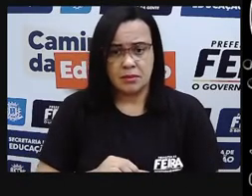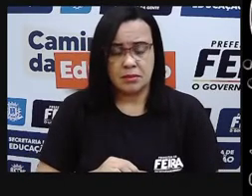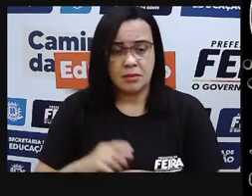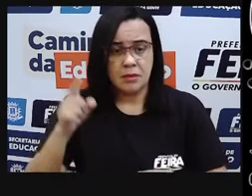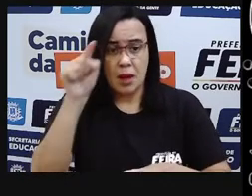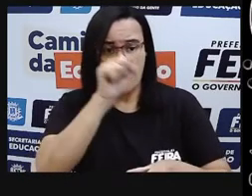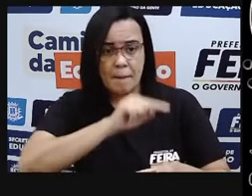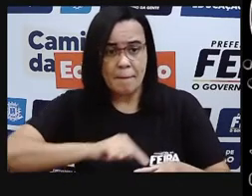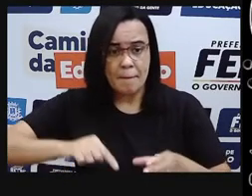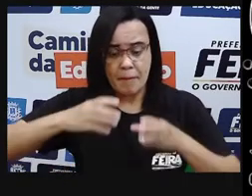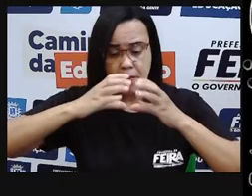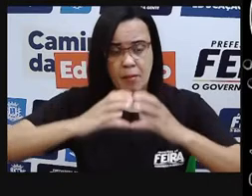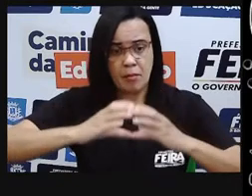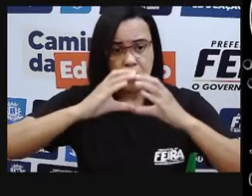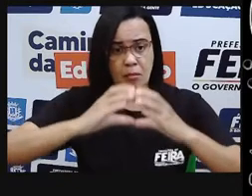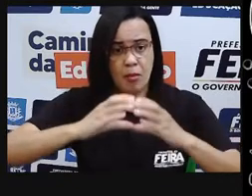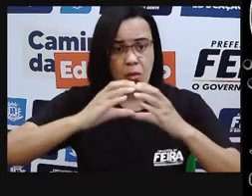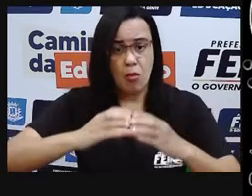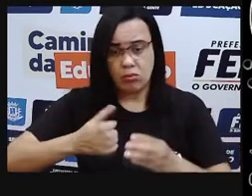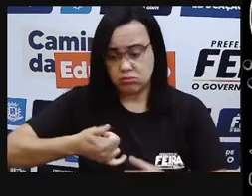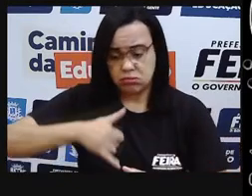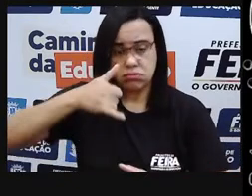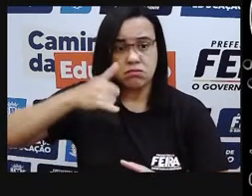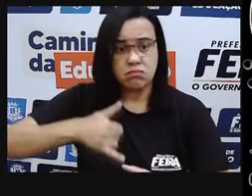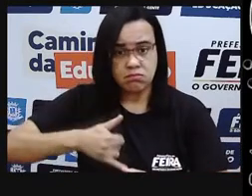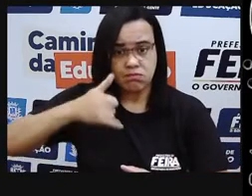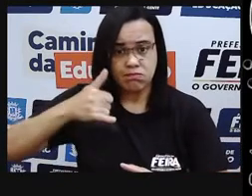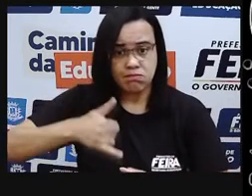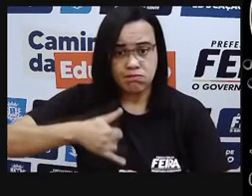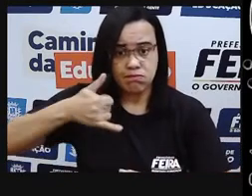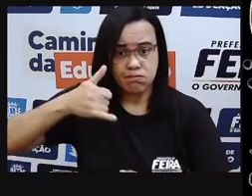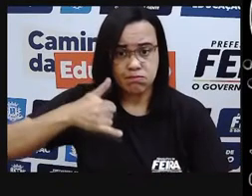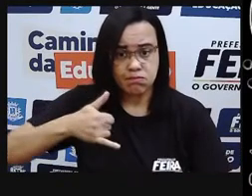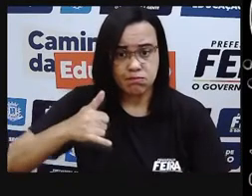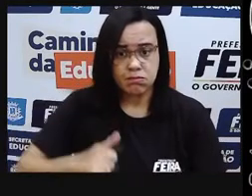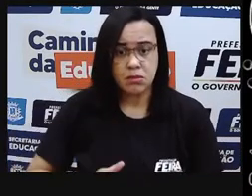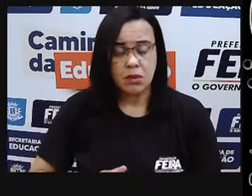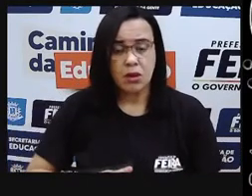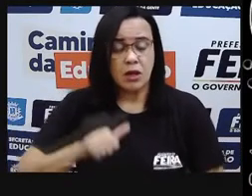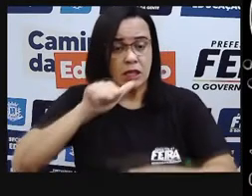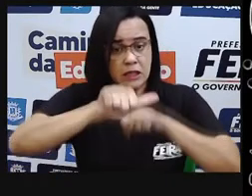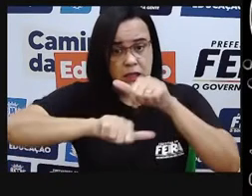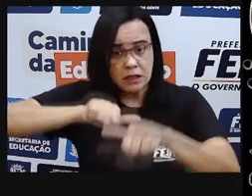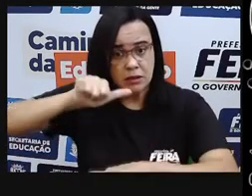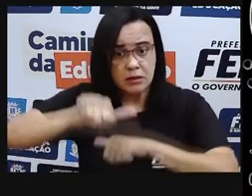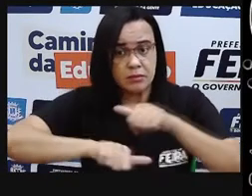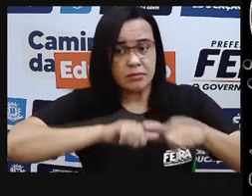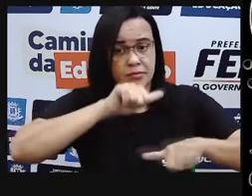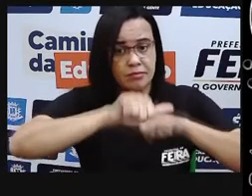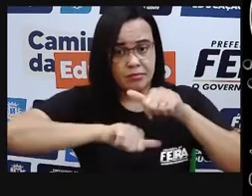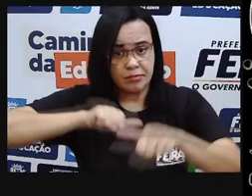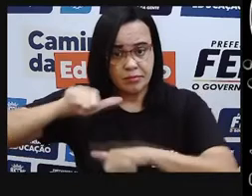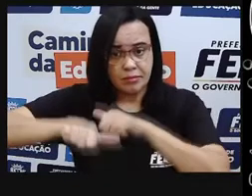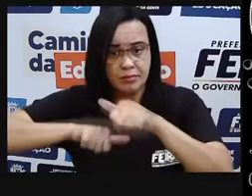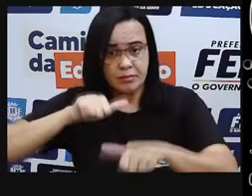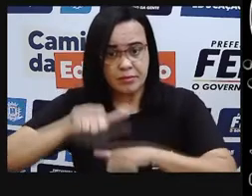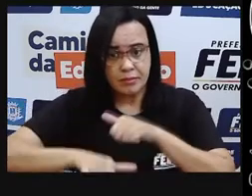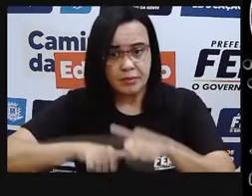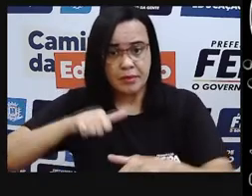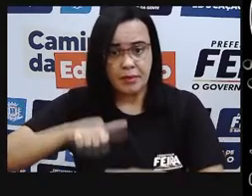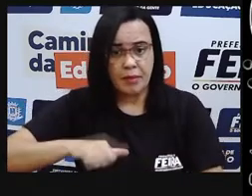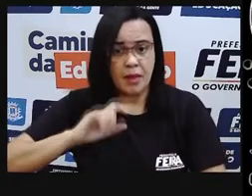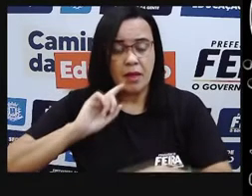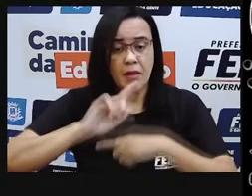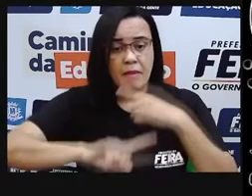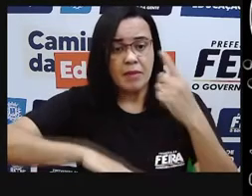observar uma energia potencial, uma energia que vai gerar, pode gerar uma deformação nesse elástico, e depois esse elástico, ele